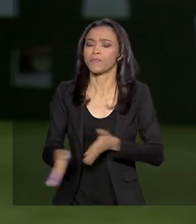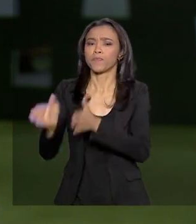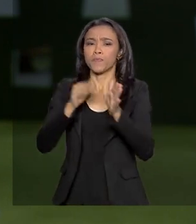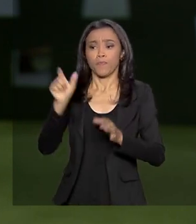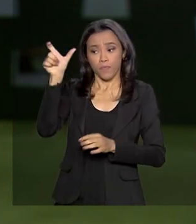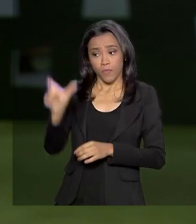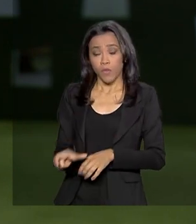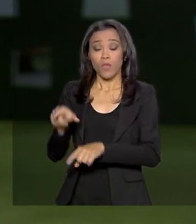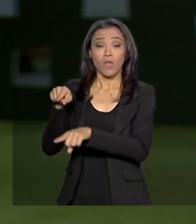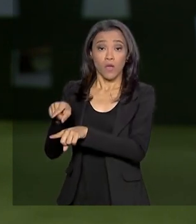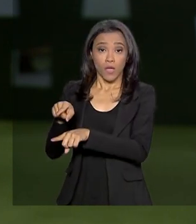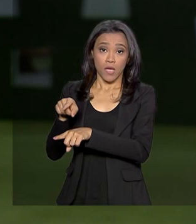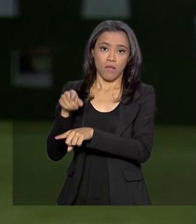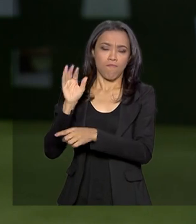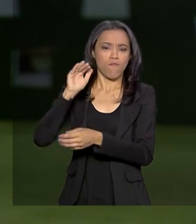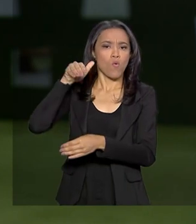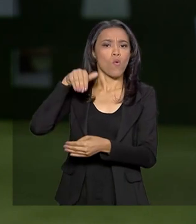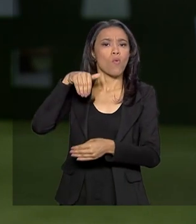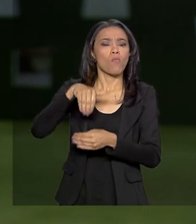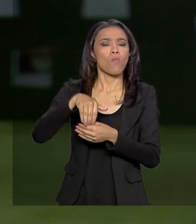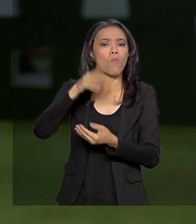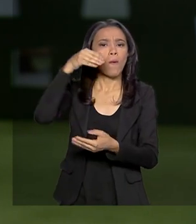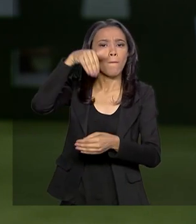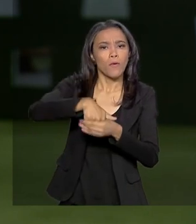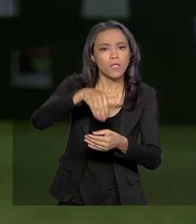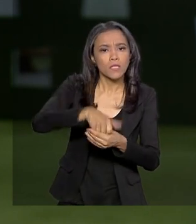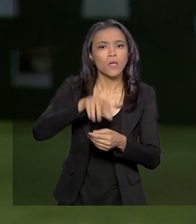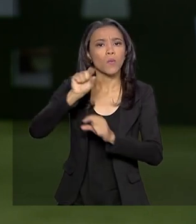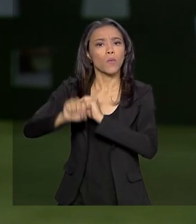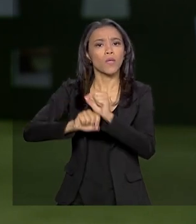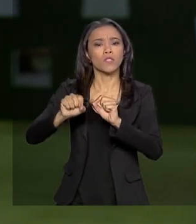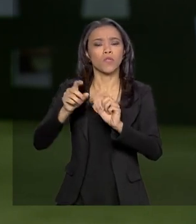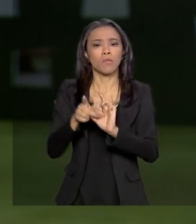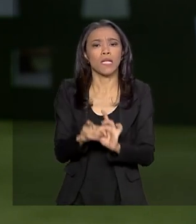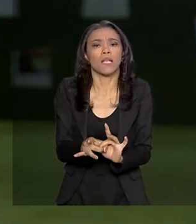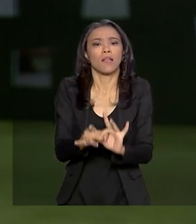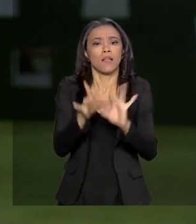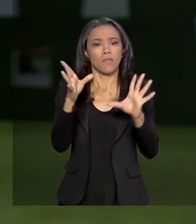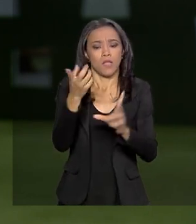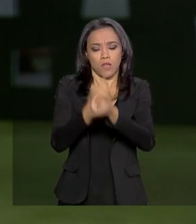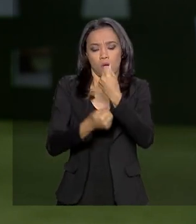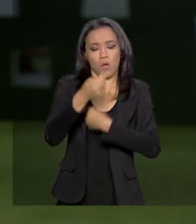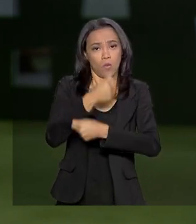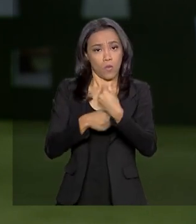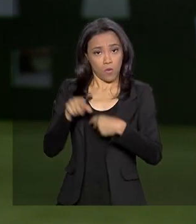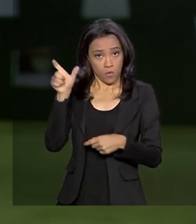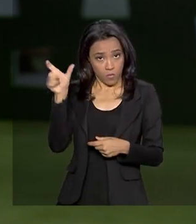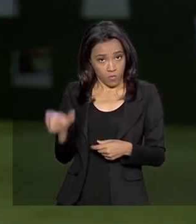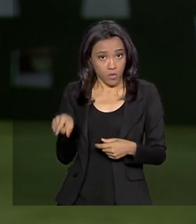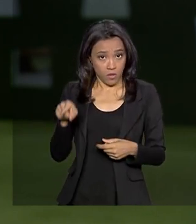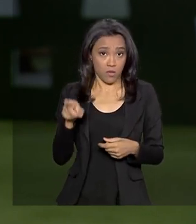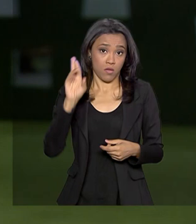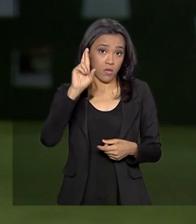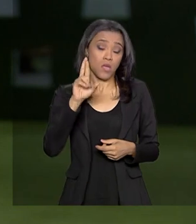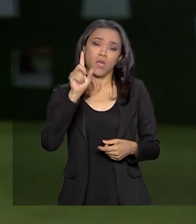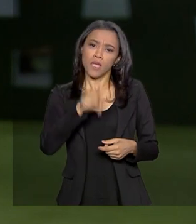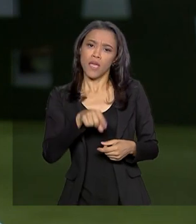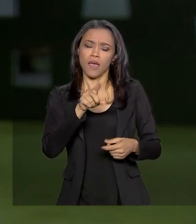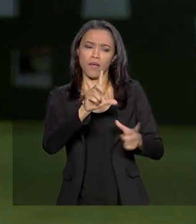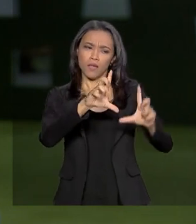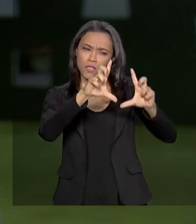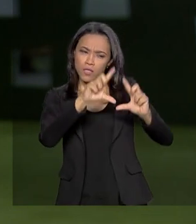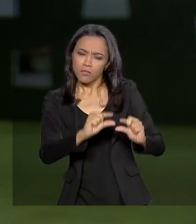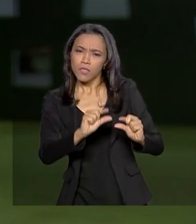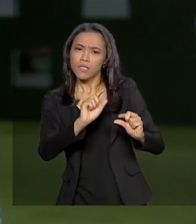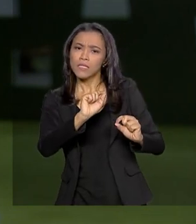marcou para hoje a votação da medida provisória da liberdade econômica, que simplifica a abertura de negócios de baixo risco e